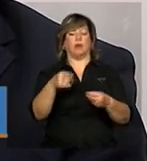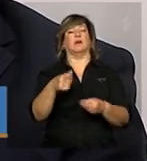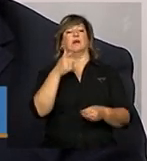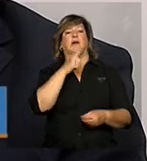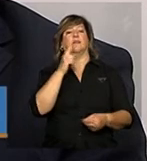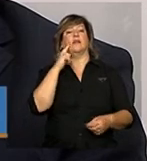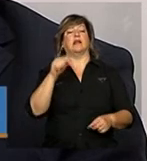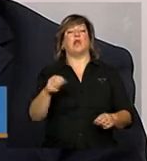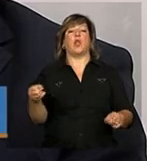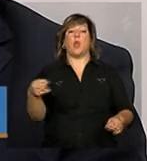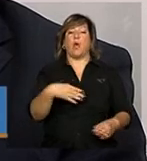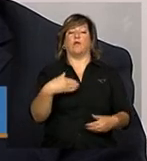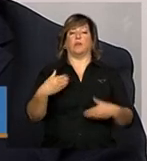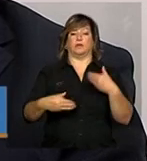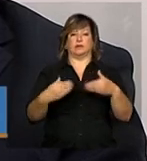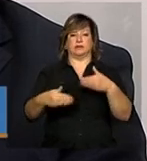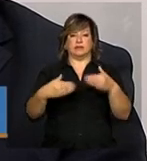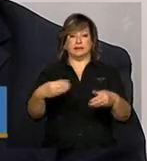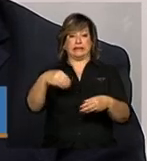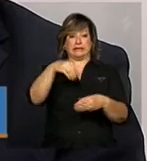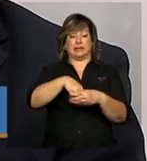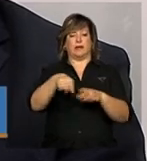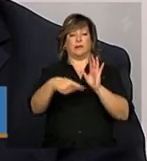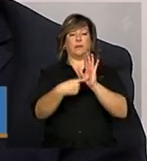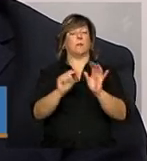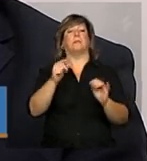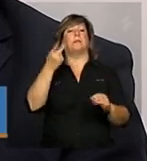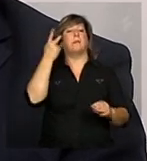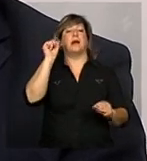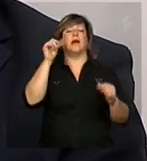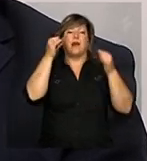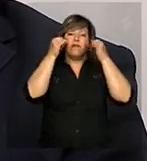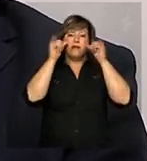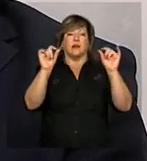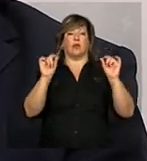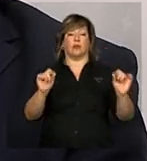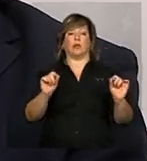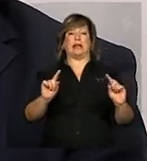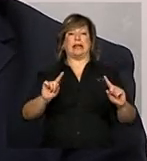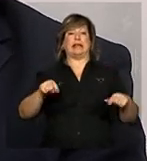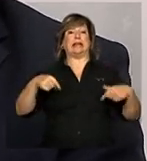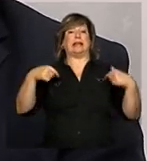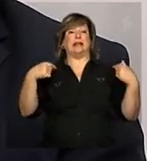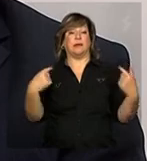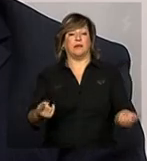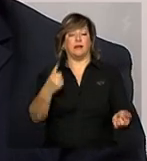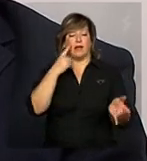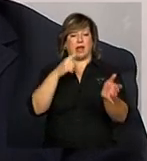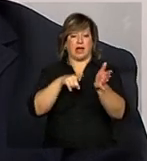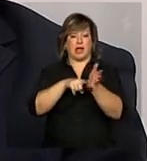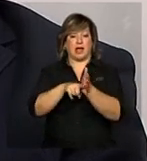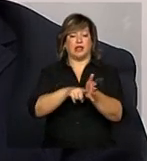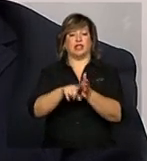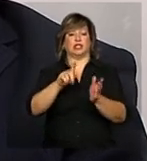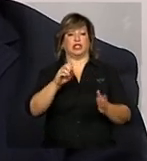lógica, esse novo fluxo, esse novo processo dentro do demonstrativo? Para evitar que, após a análise do gestor federal,